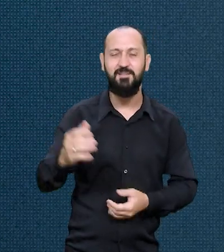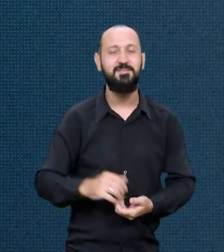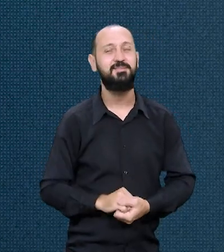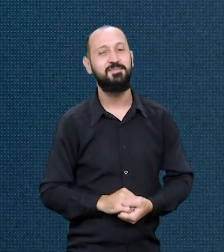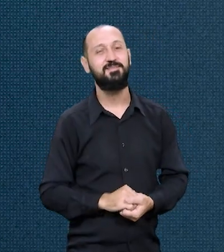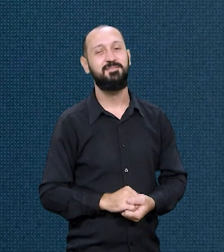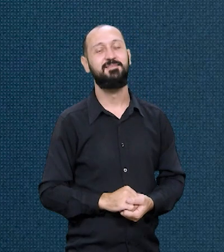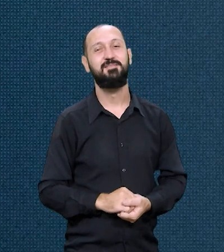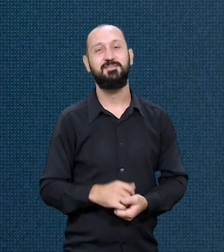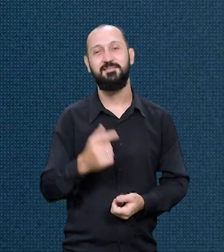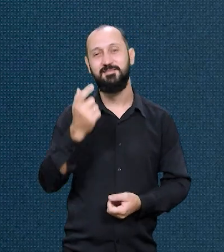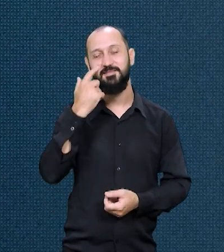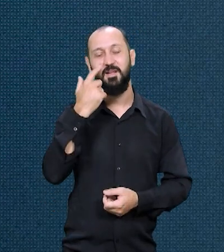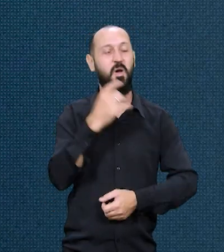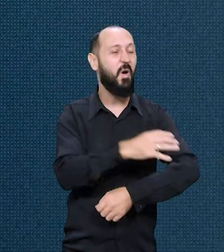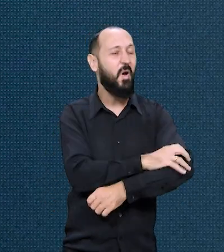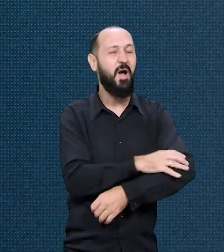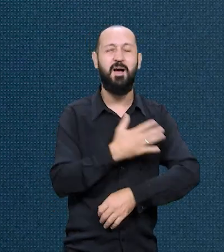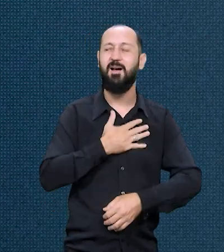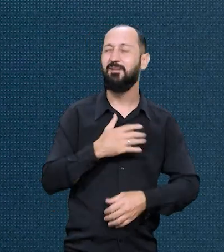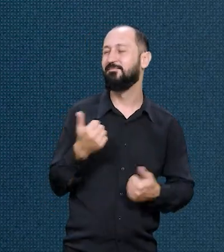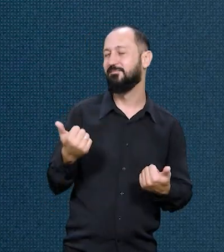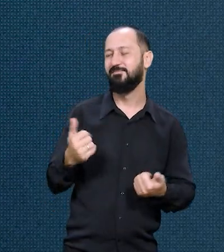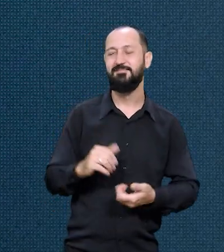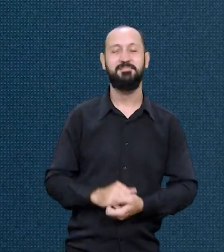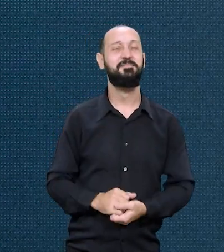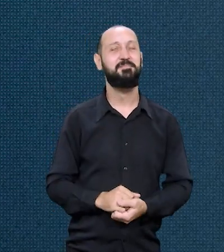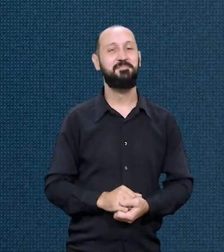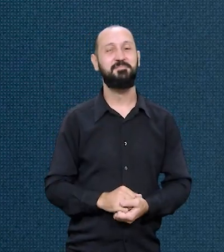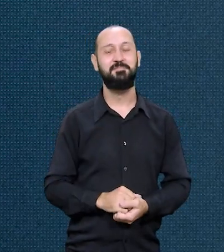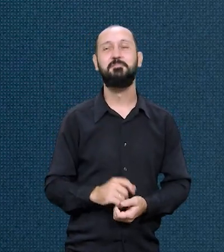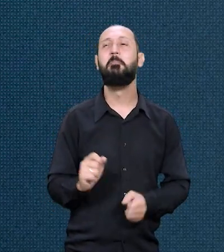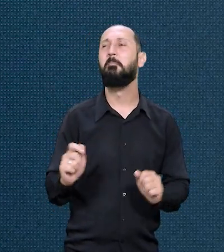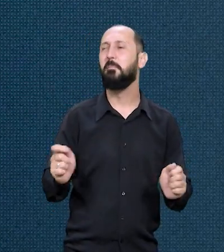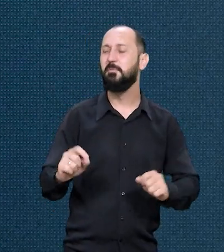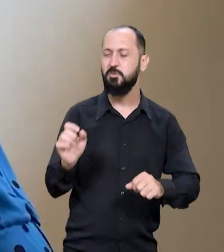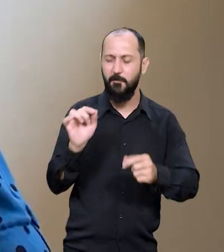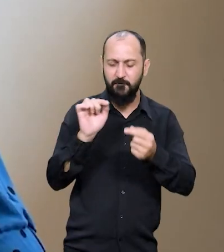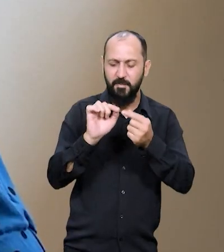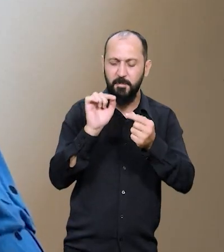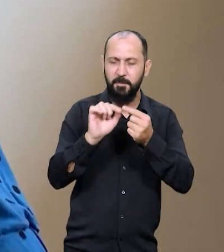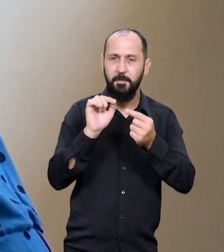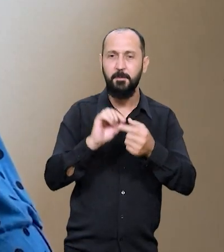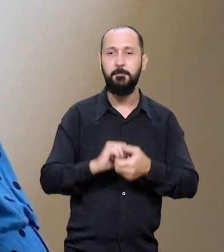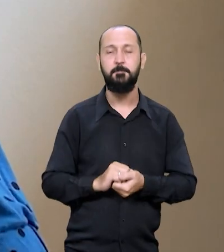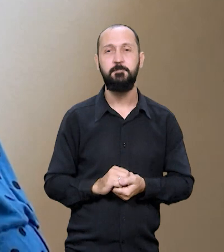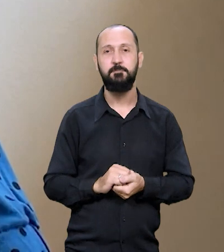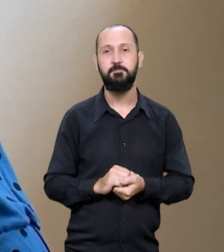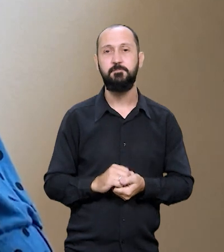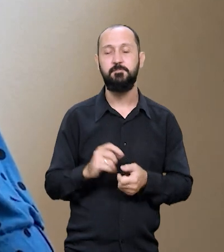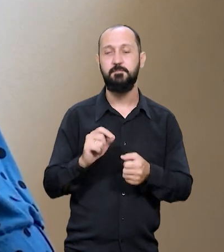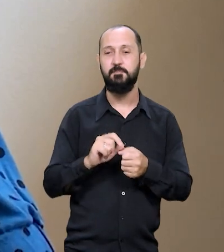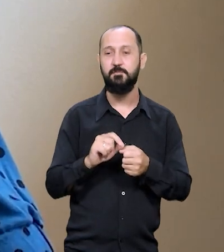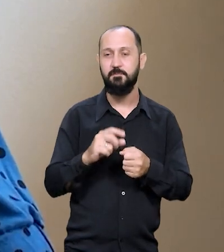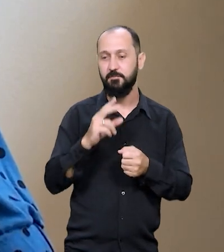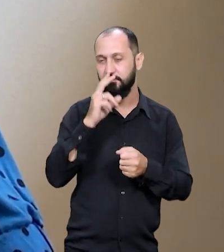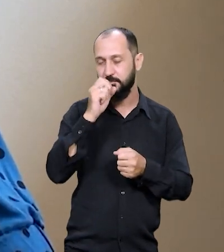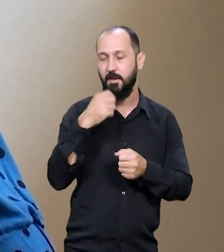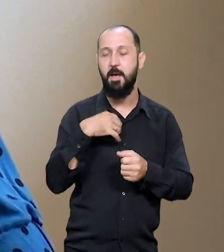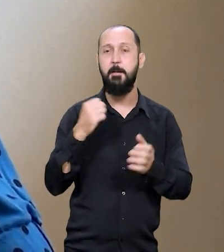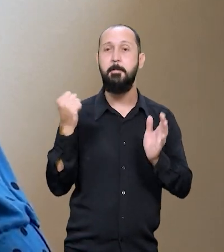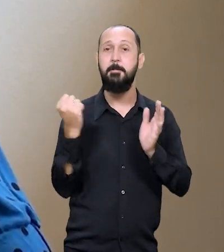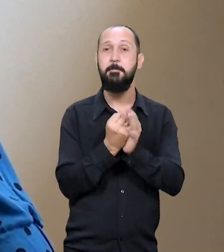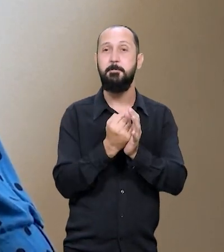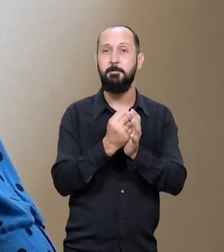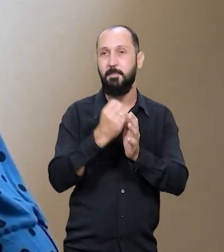Você tem que segurar que eu desmaiando. É um ardidinho. É um ardidinho. Agora é uma forma de carregar para sempre a